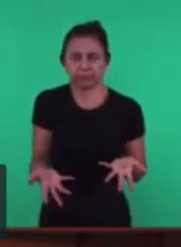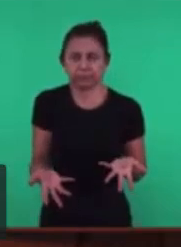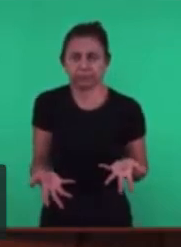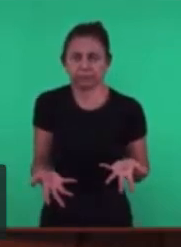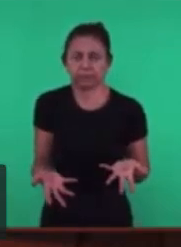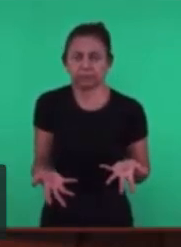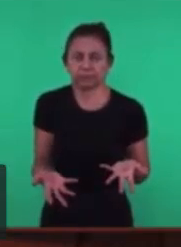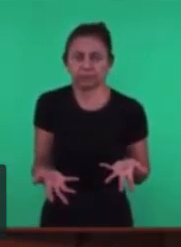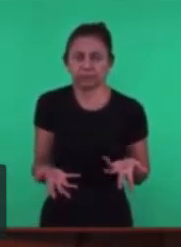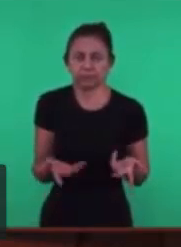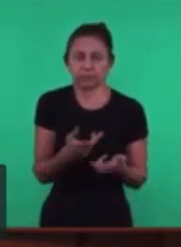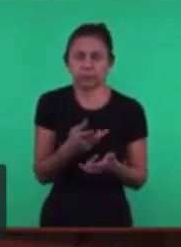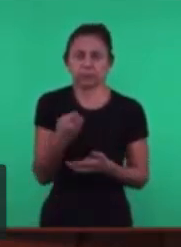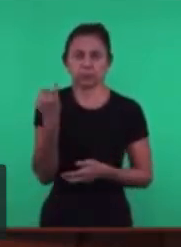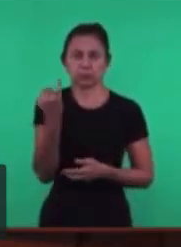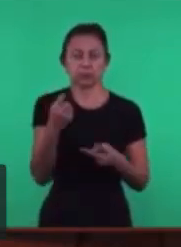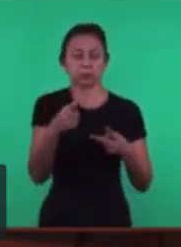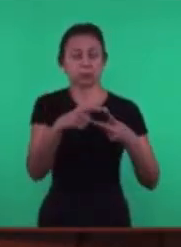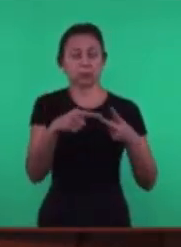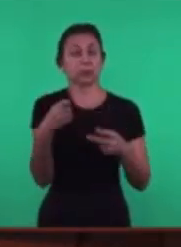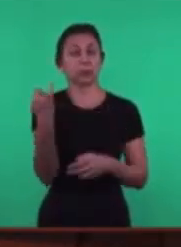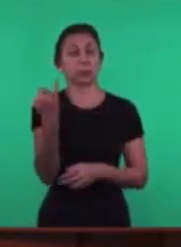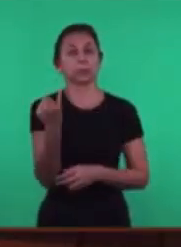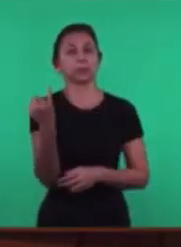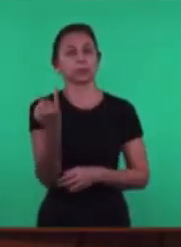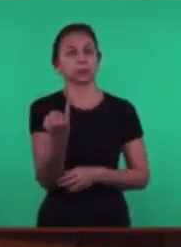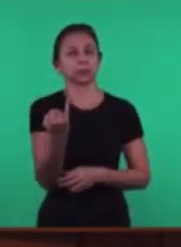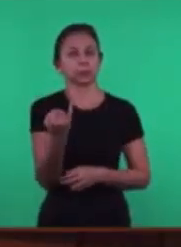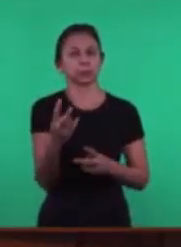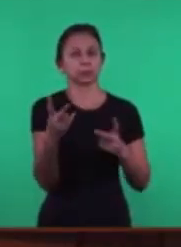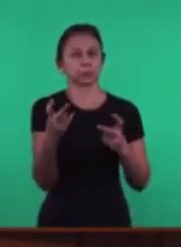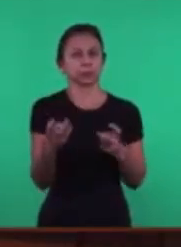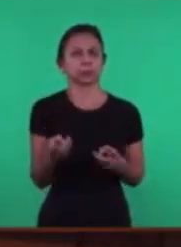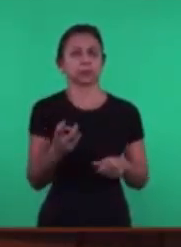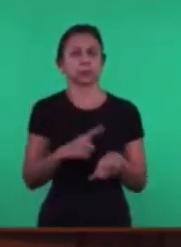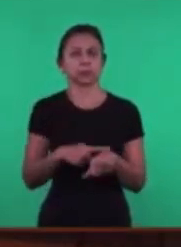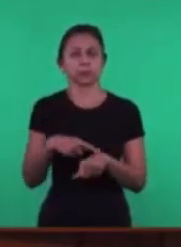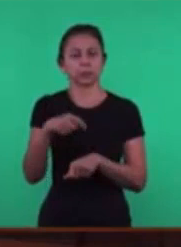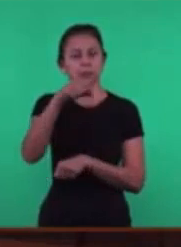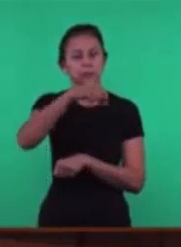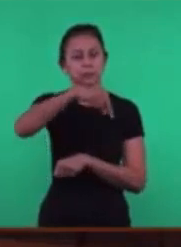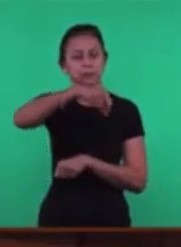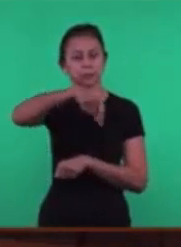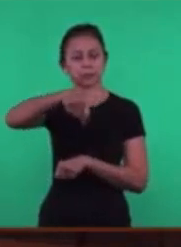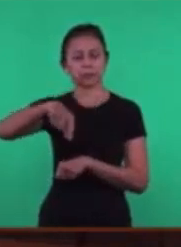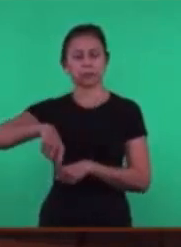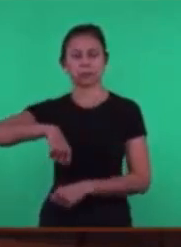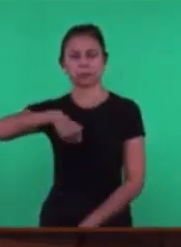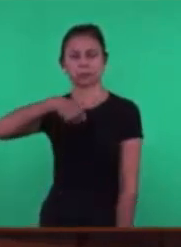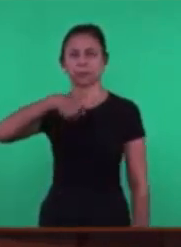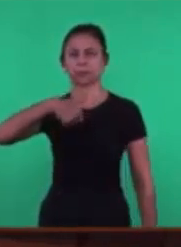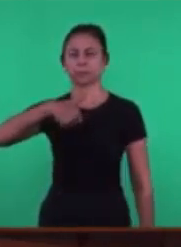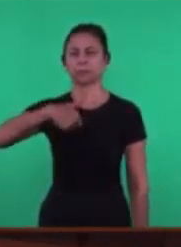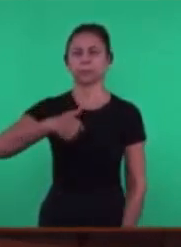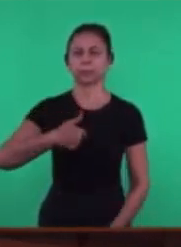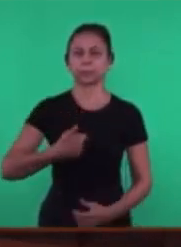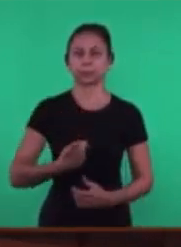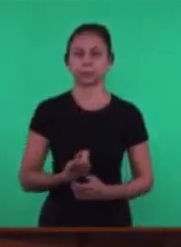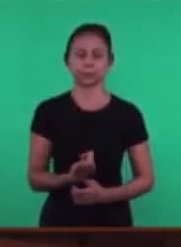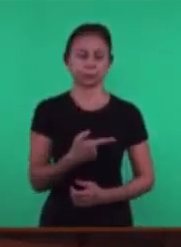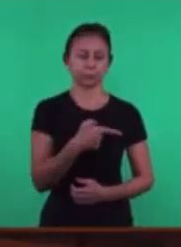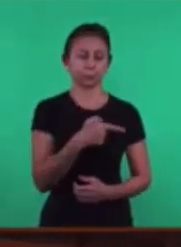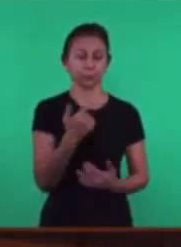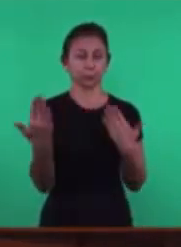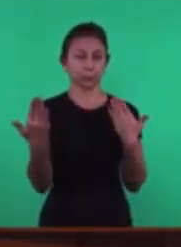Muito importantes Serem observados Na semeadura Primeiro Nós podemos chamar De o mundo